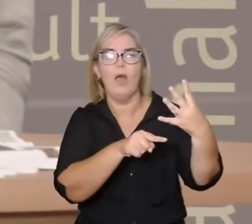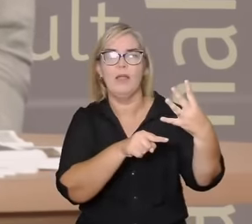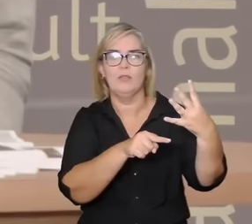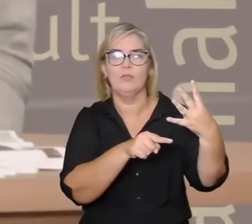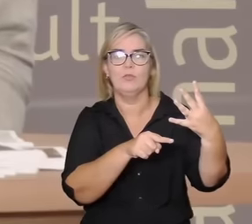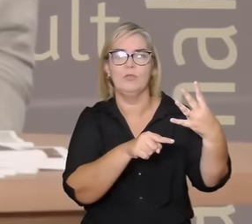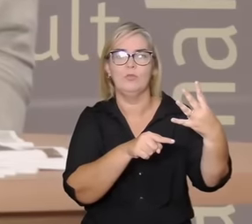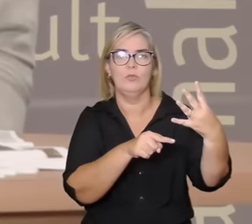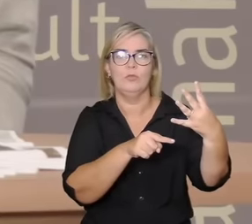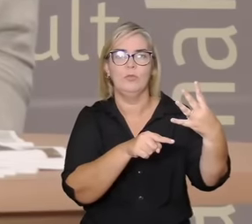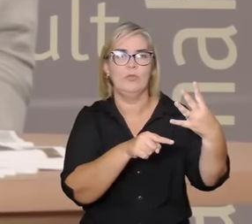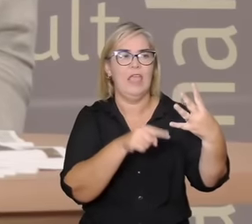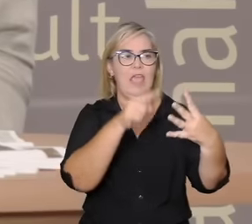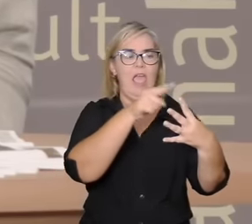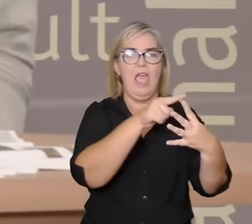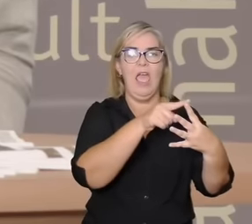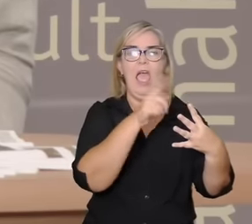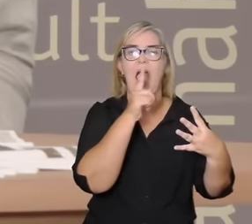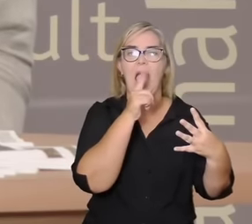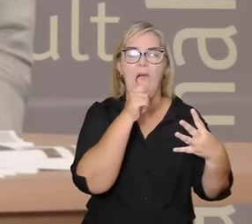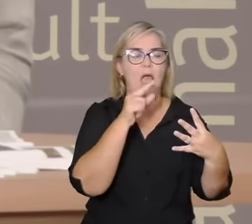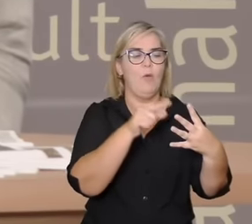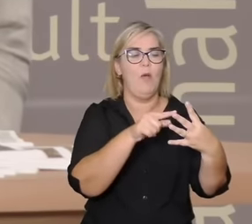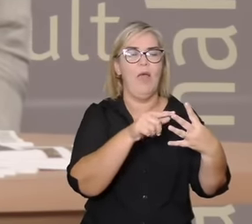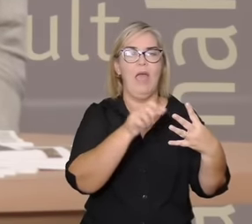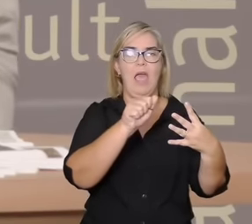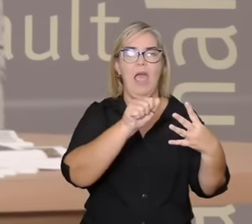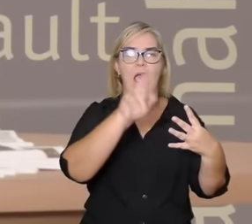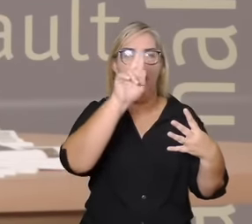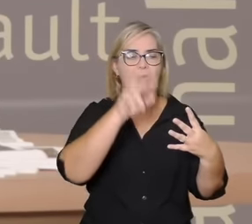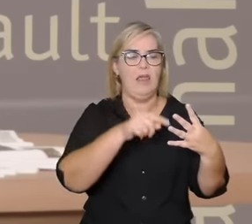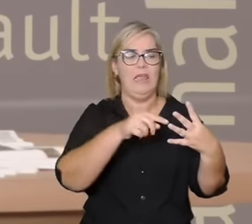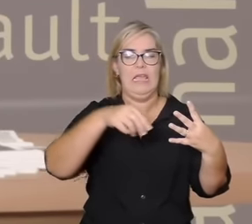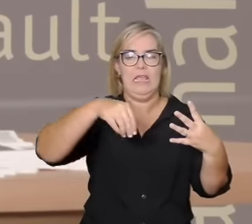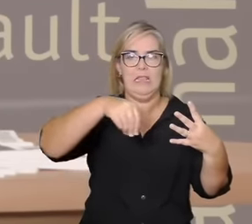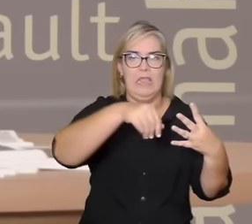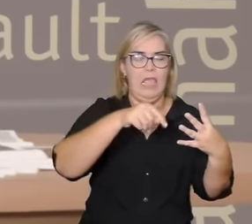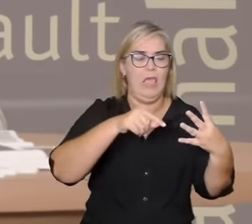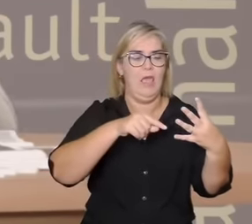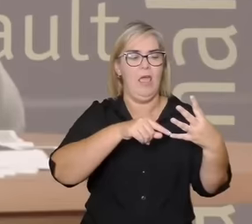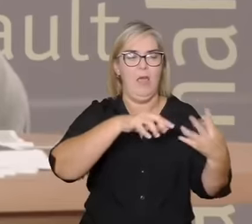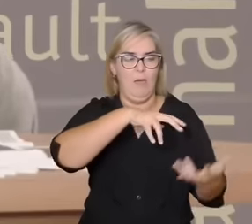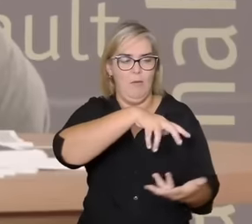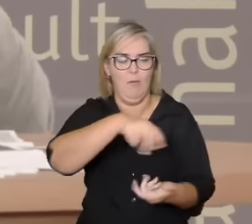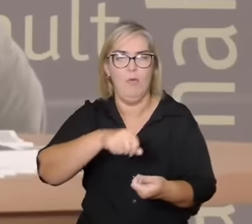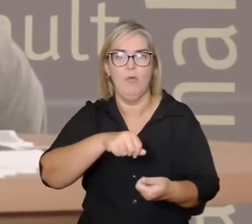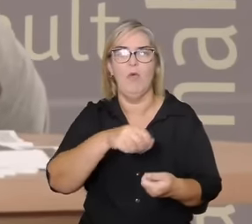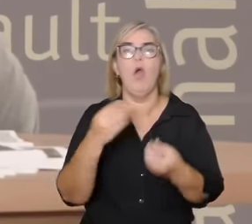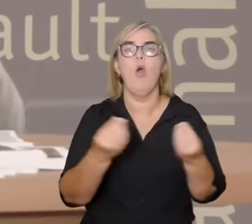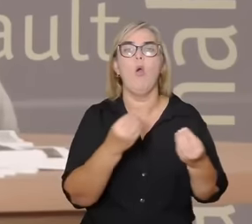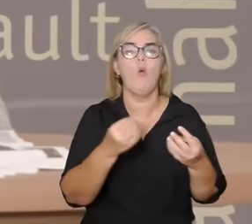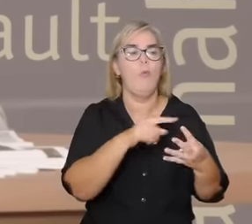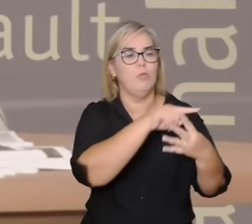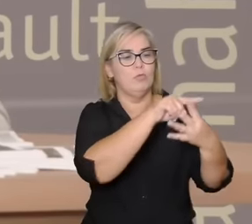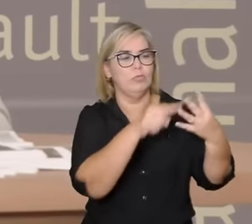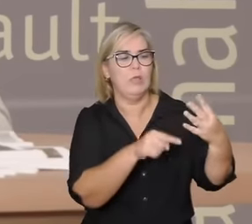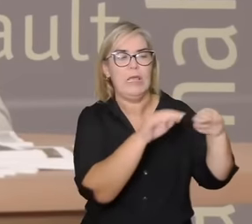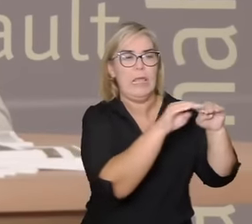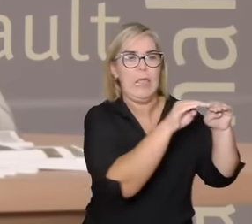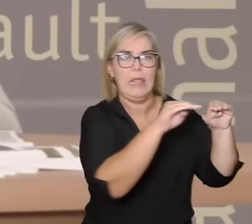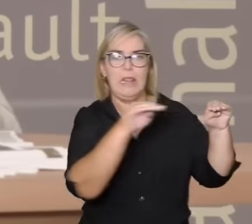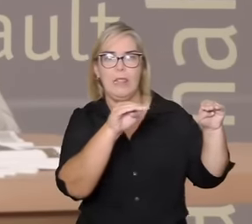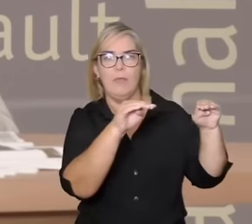como nós estamos o tempo inteiro num exercício num esforço por nos mantermos em equilíbrio